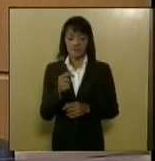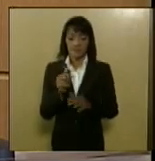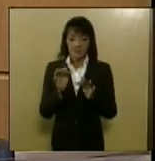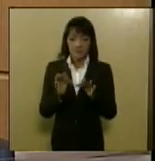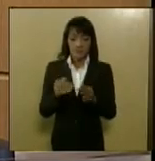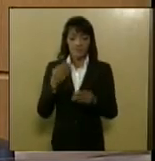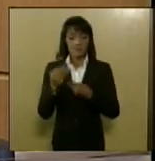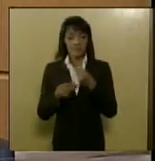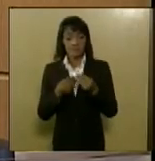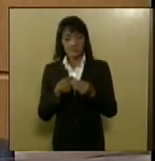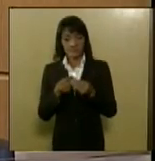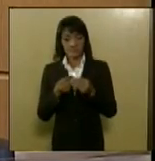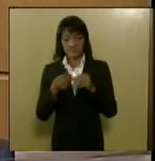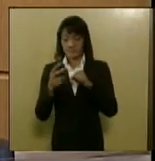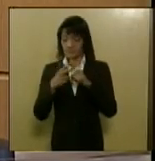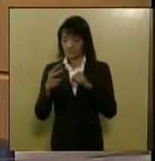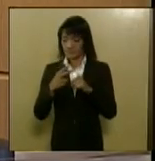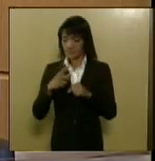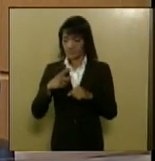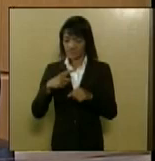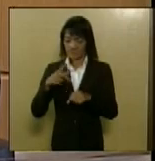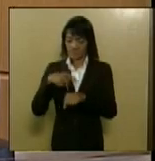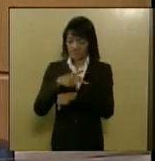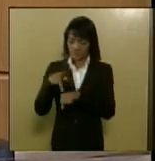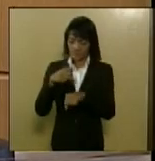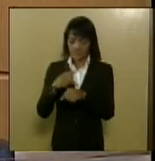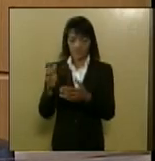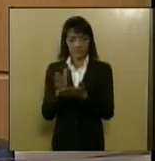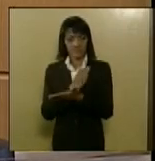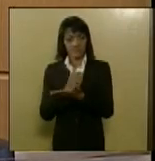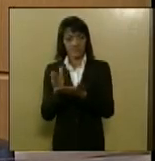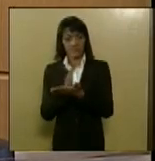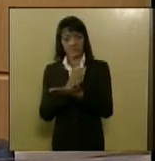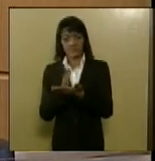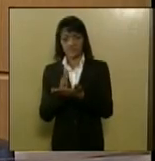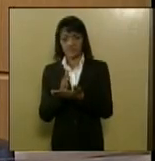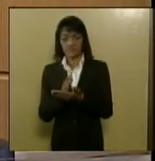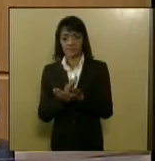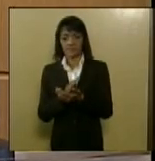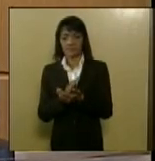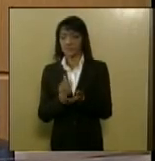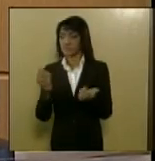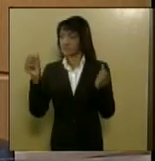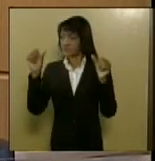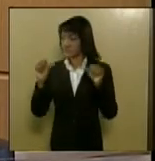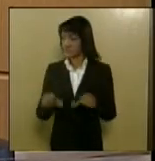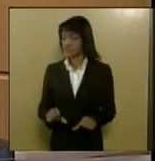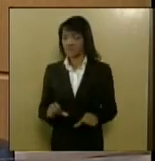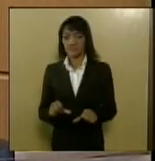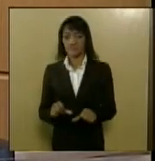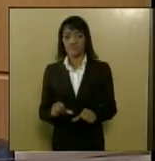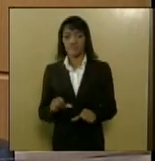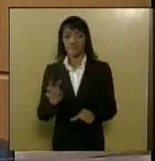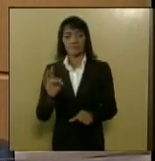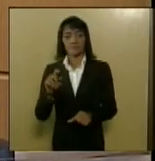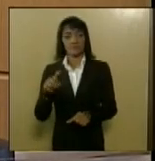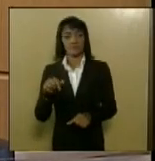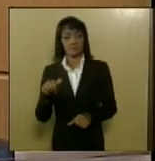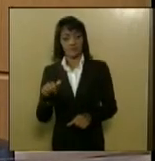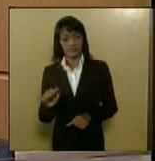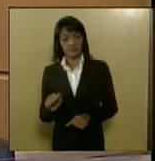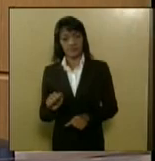prevenção do tabagismo existem países que são os piores em taxas de incidência como